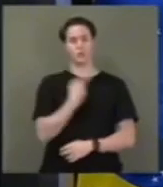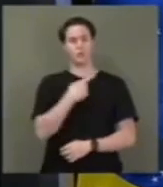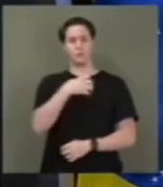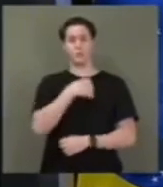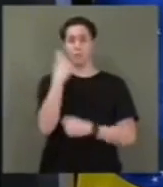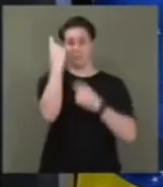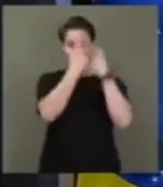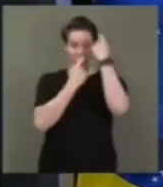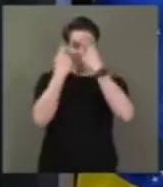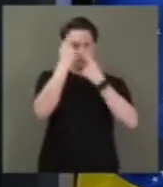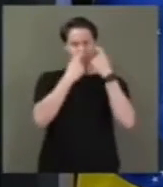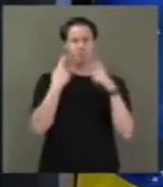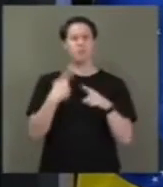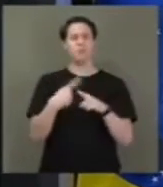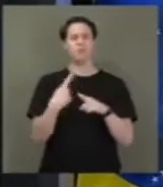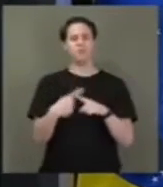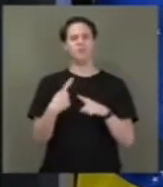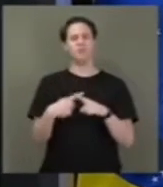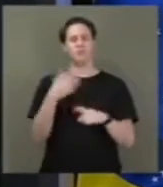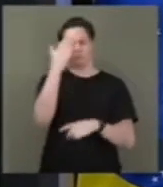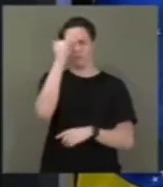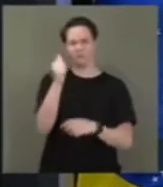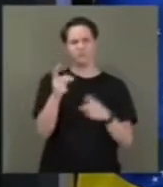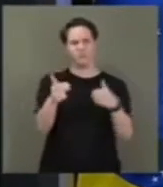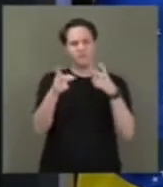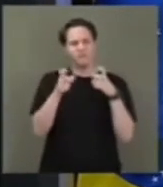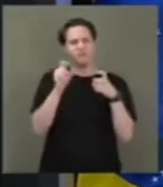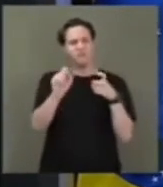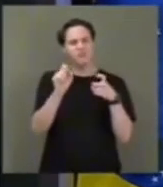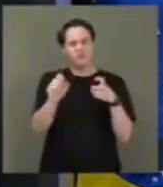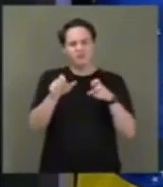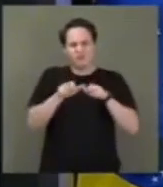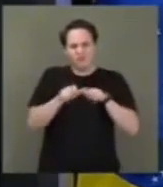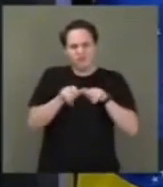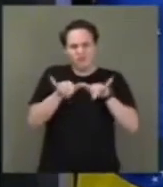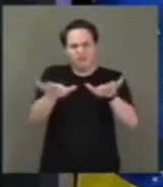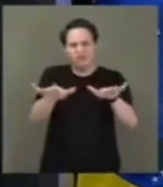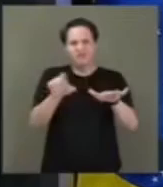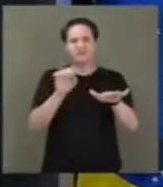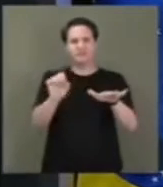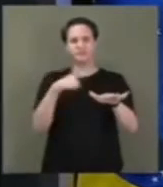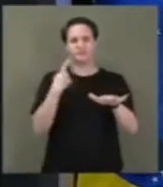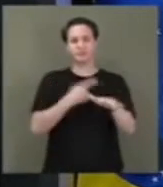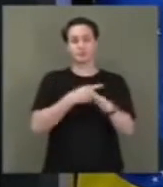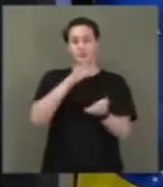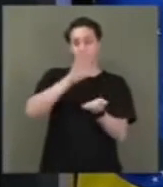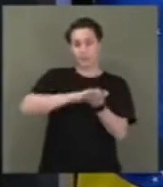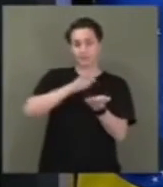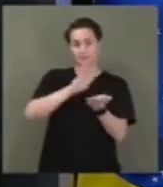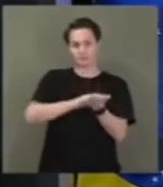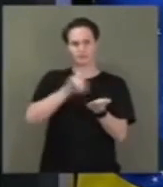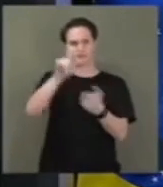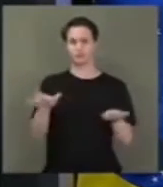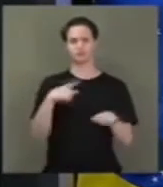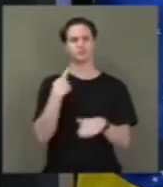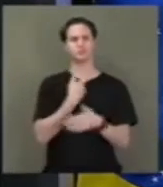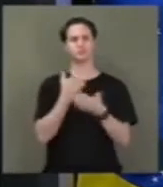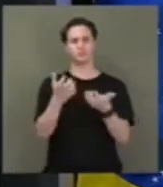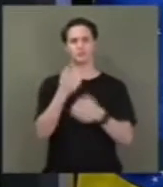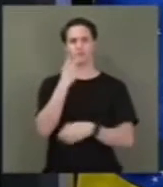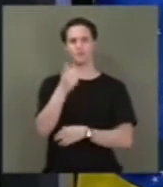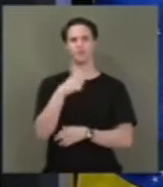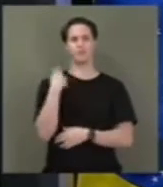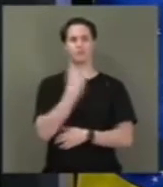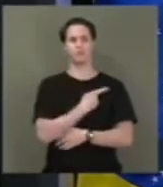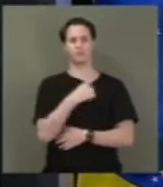muito grande. O que se percebe? Que a distribuição vai ficar concentrada na mão de três estados, Rio, São Paulo e Minas Gerais. Nós temos